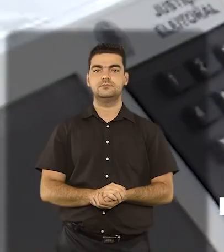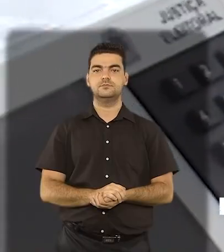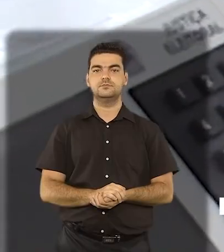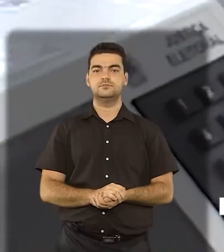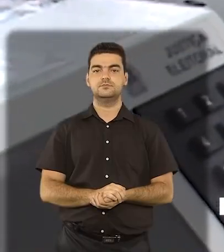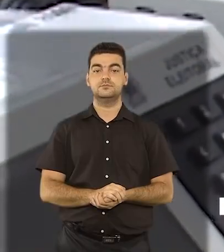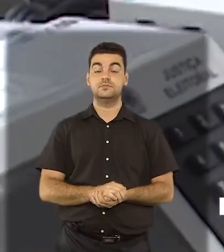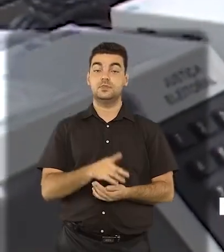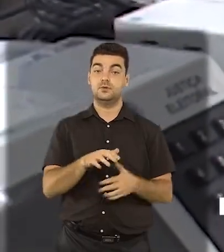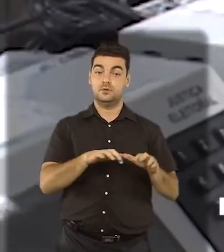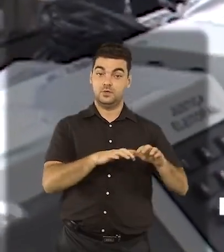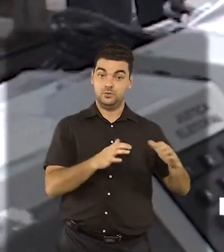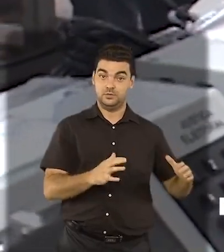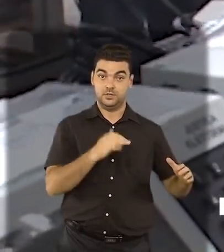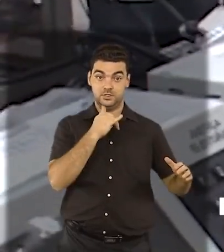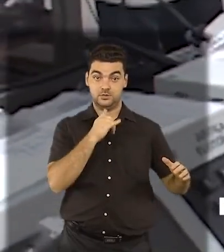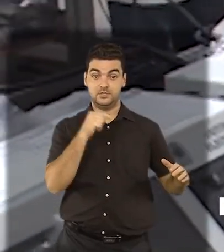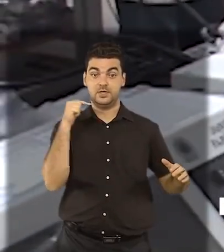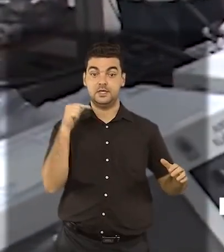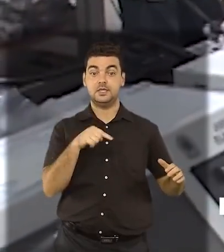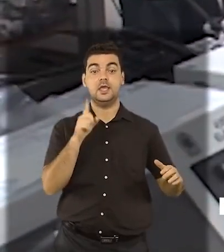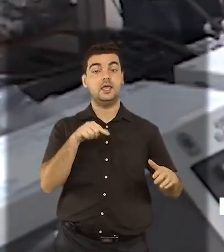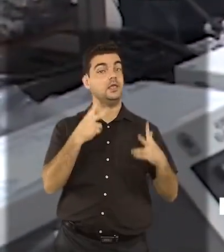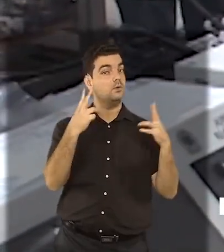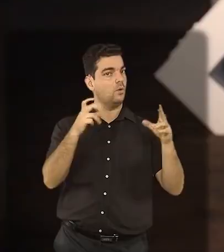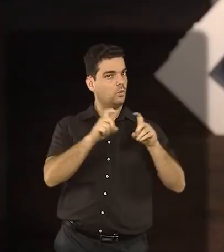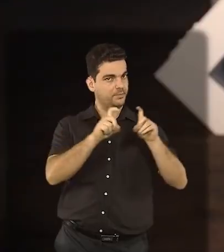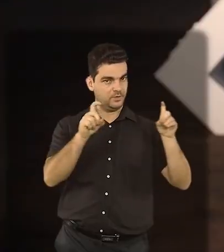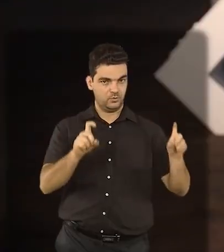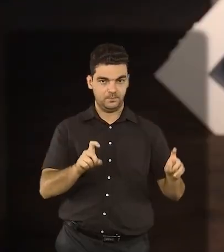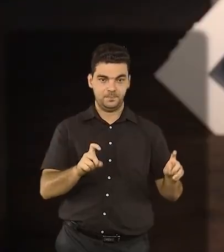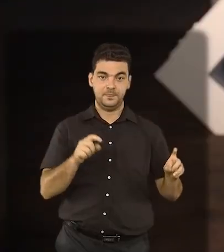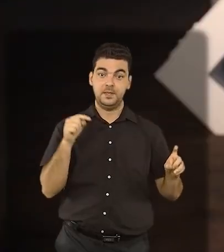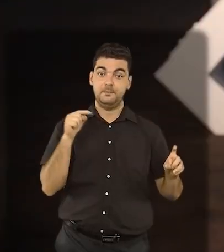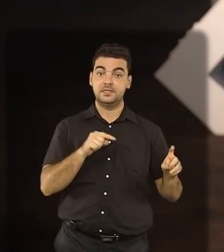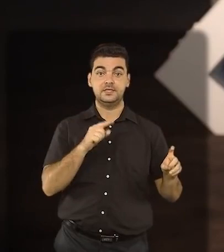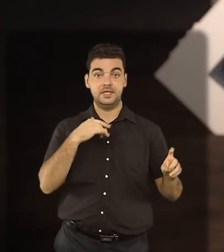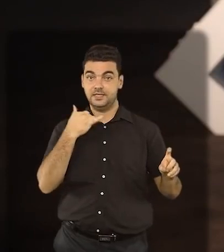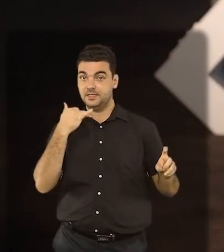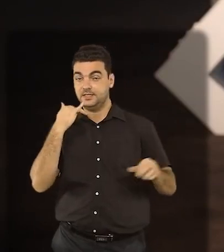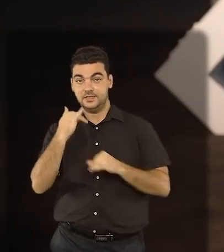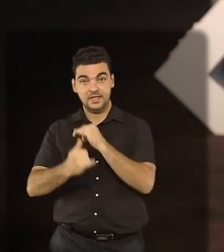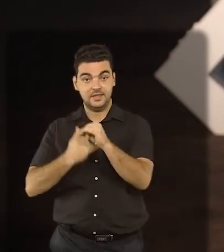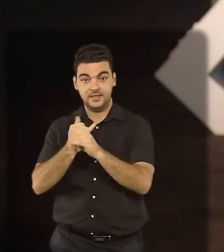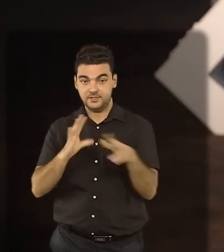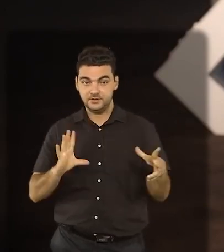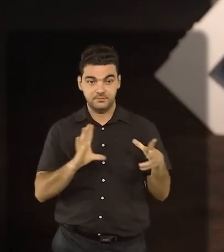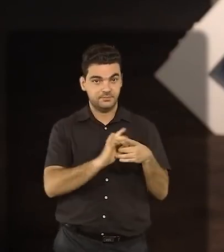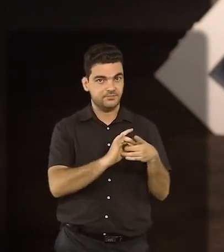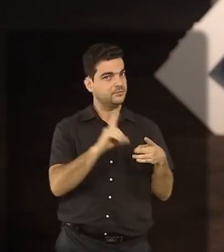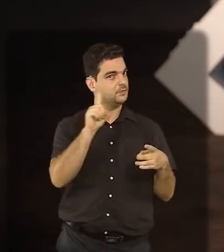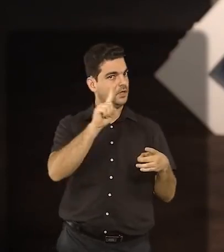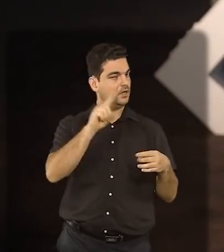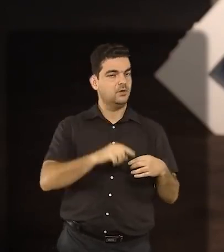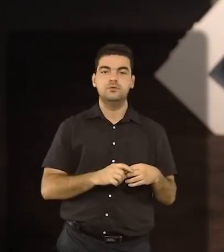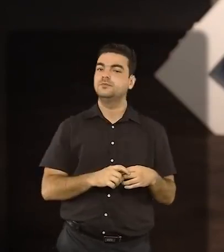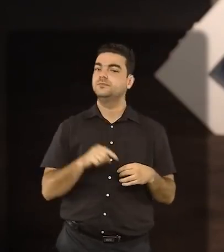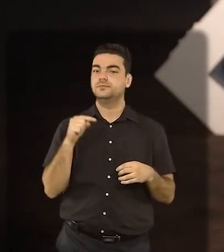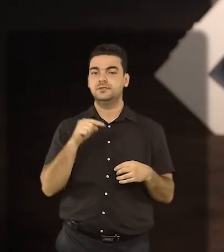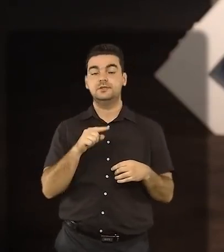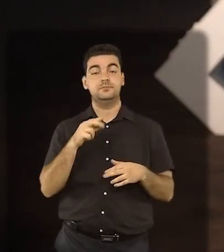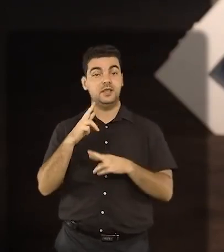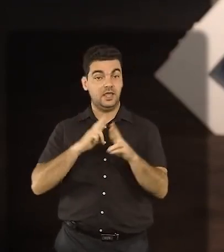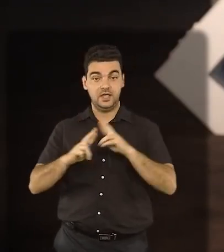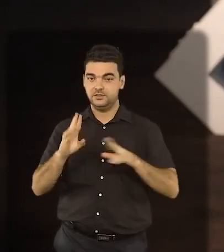A urna eletrônica é, na verdade, um computador que não é conectado à internet ou a qualquer outro tipo de